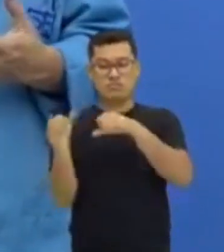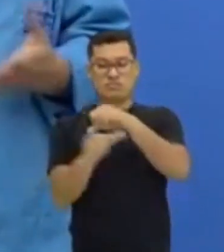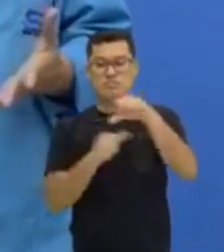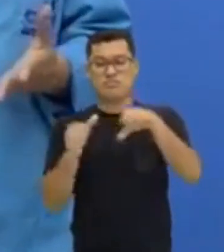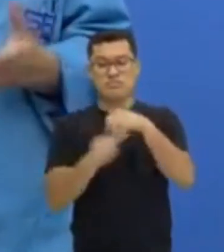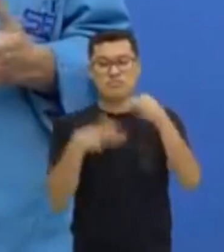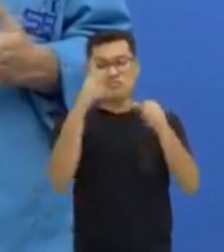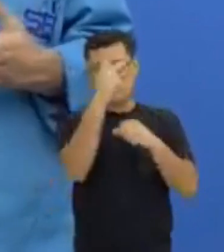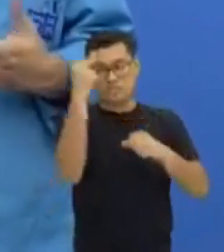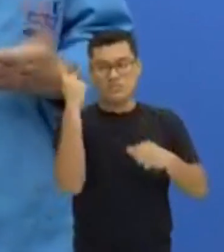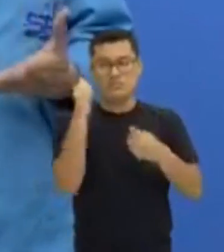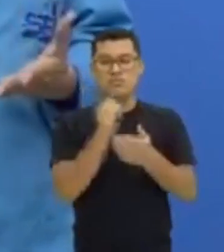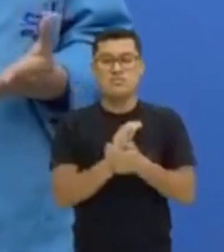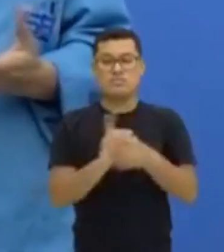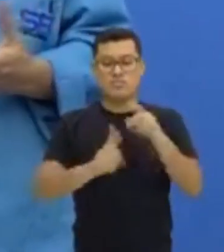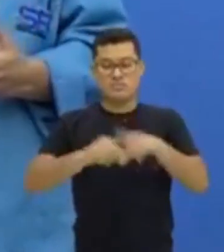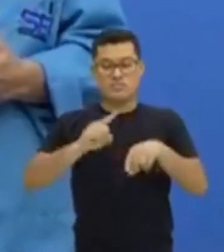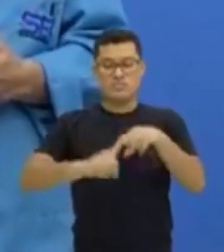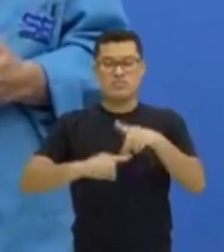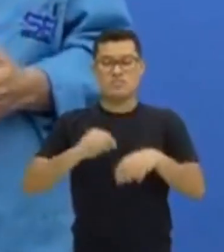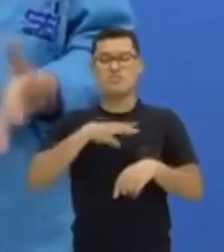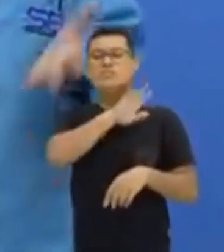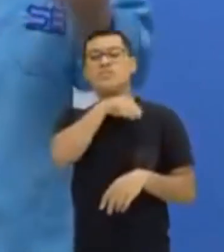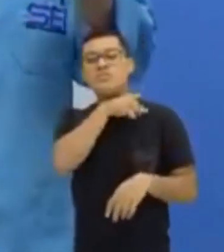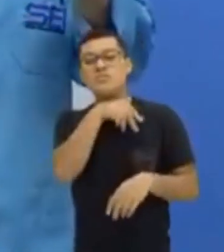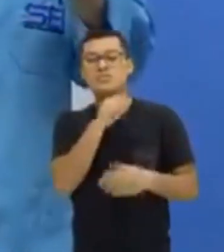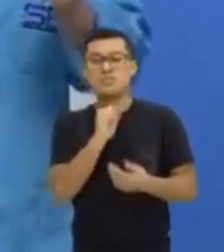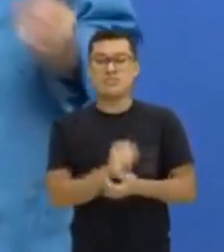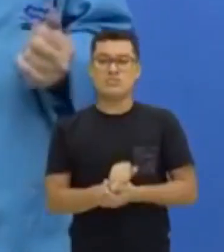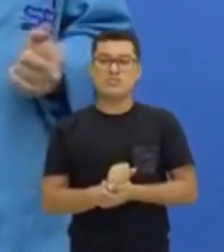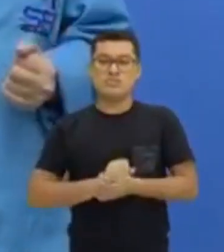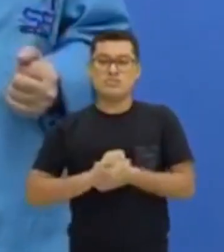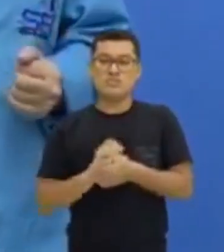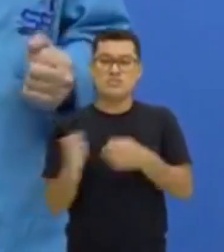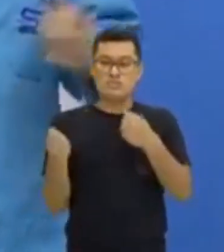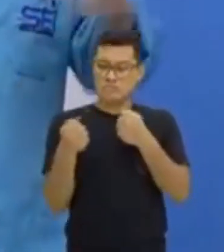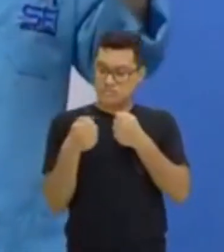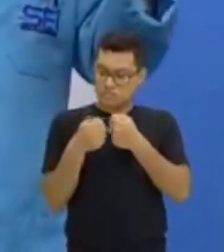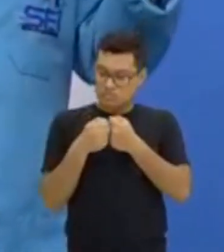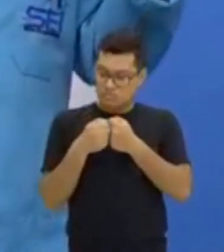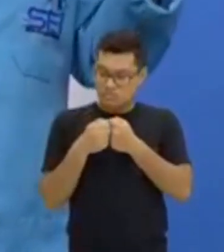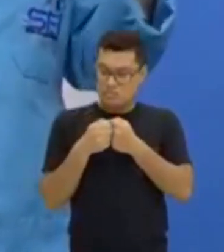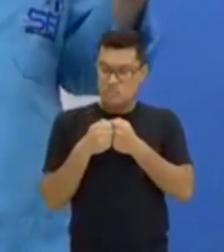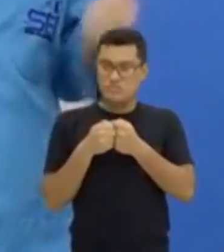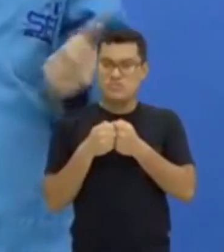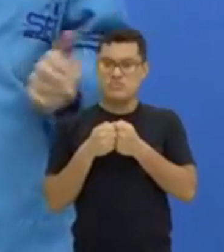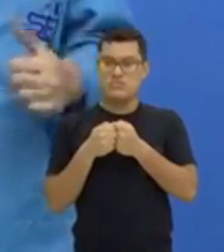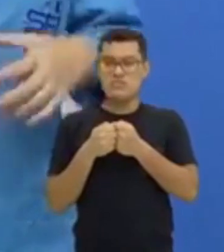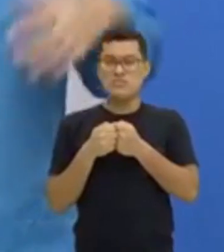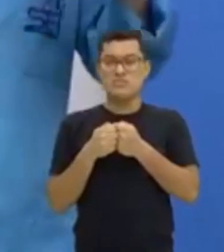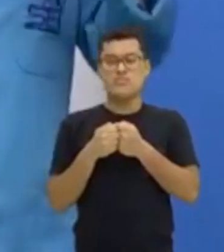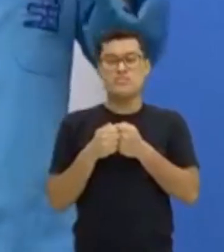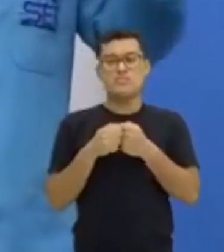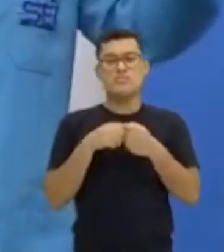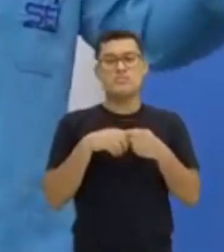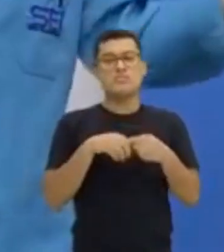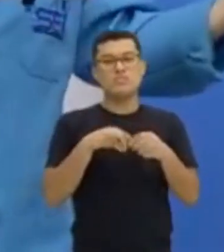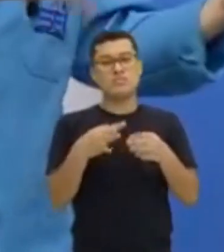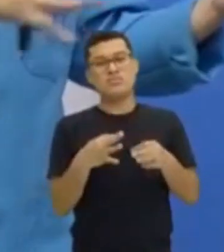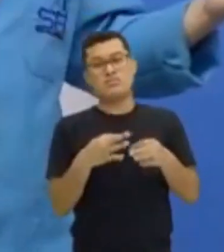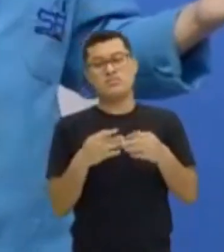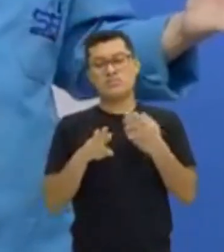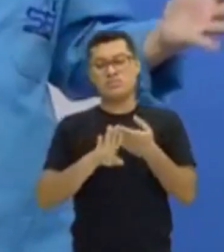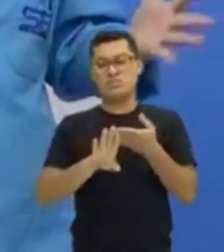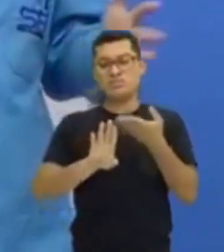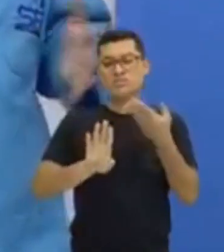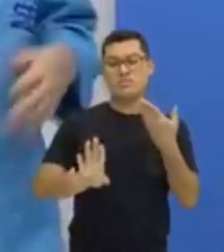pessoas, objetos, animais. Se forem perto de você, se for o singular, se for o longe,